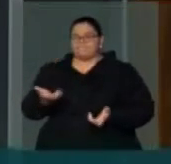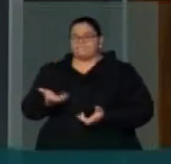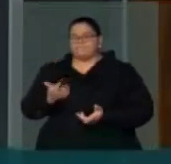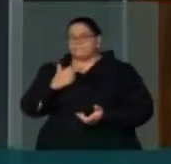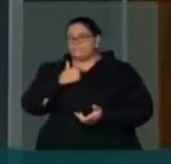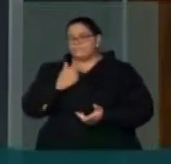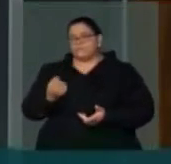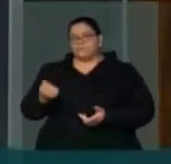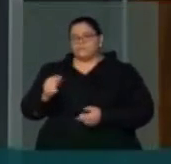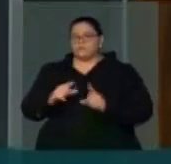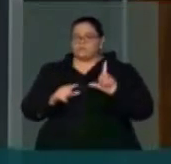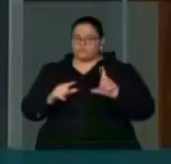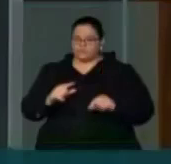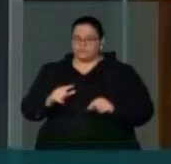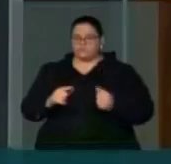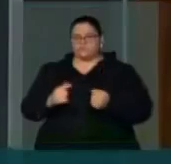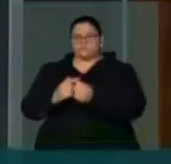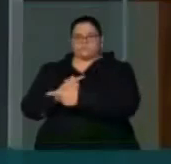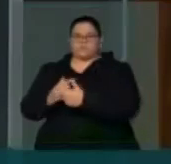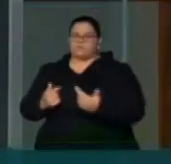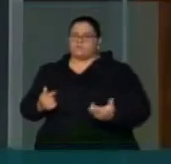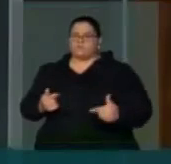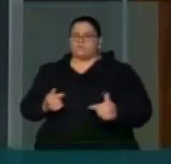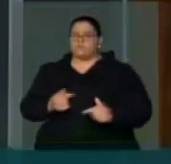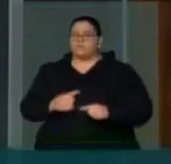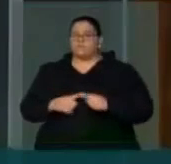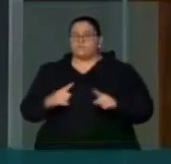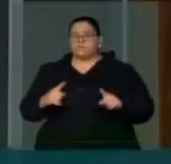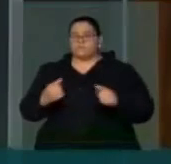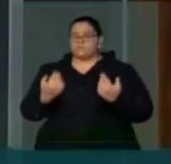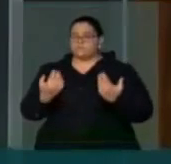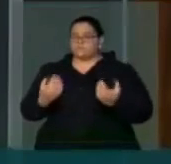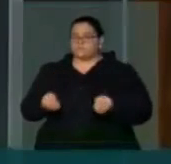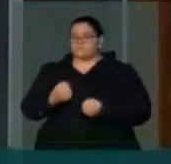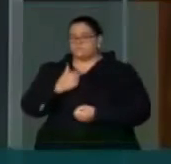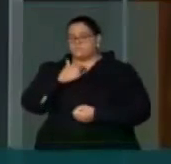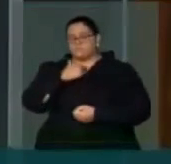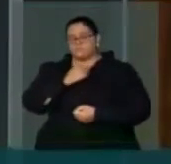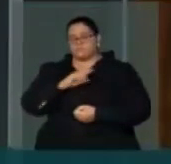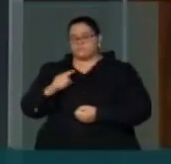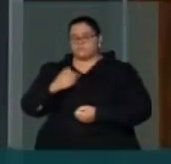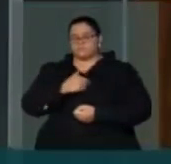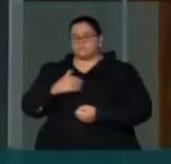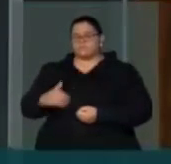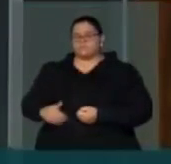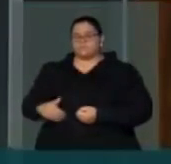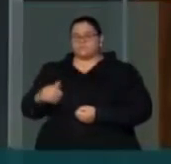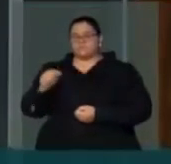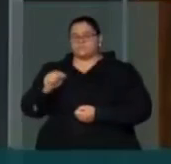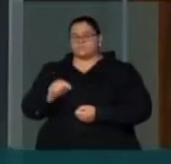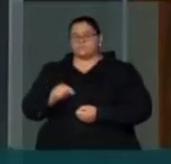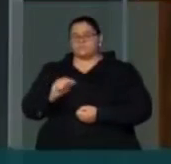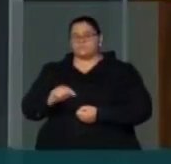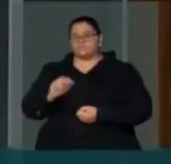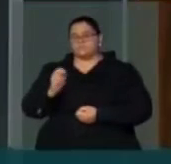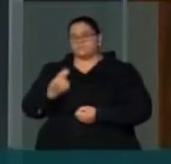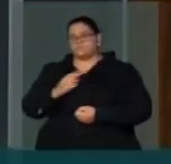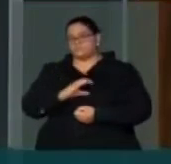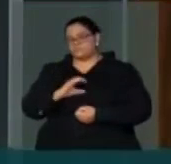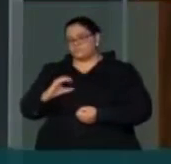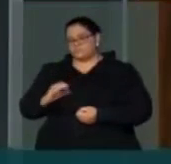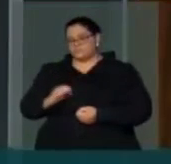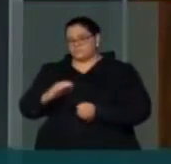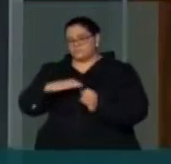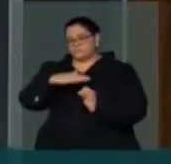reduz os seus gastos. Mas não se pode aceitar que os entes públicos, com missões institucionais definidas